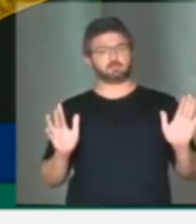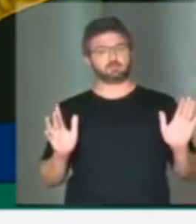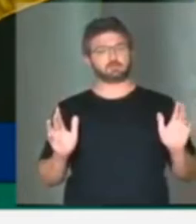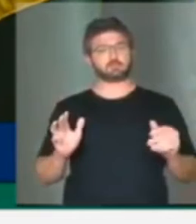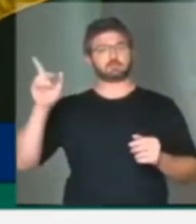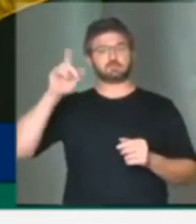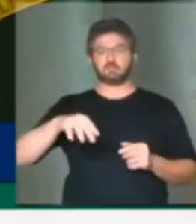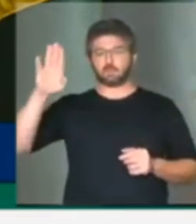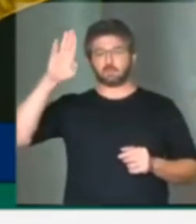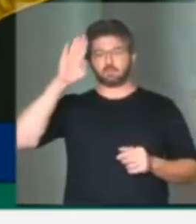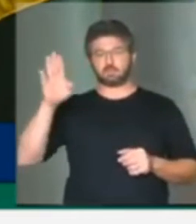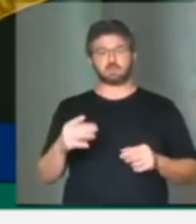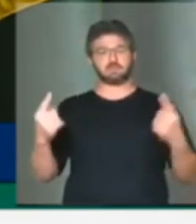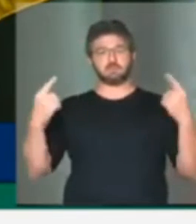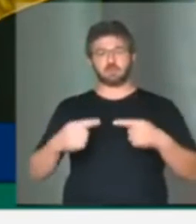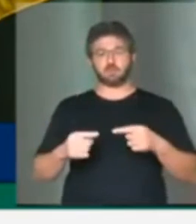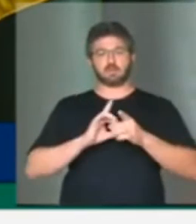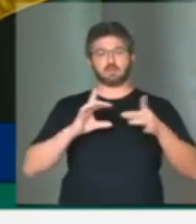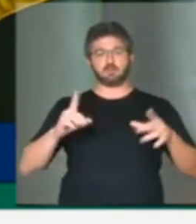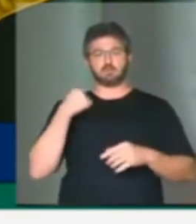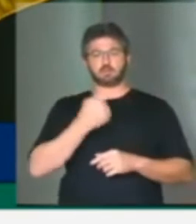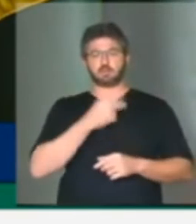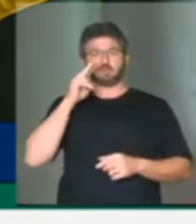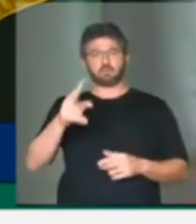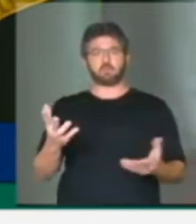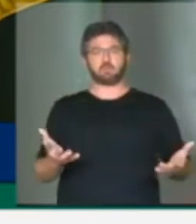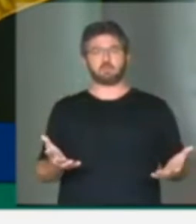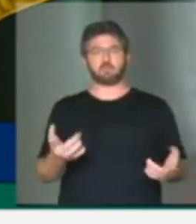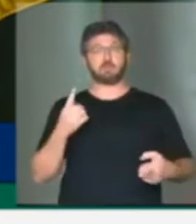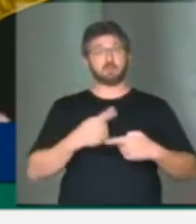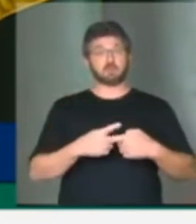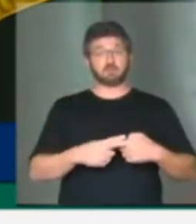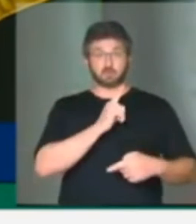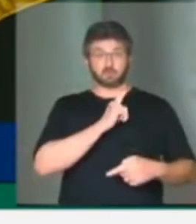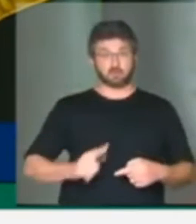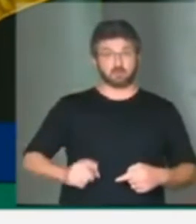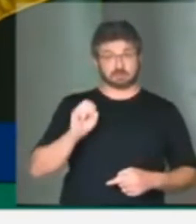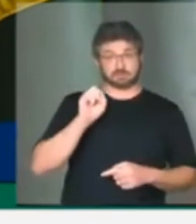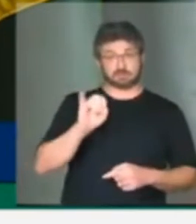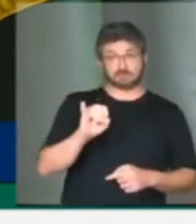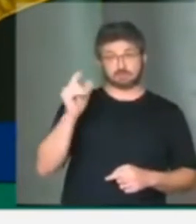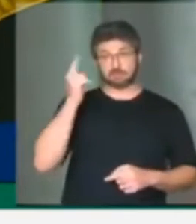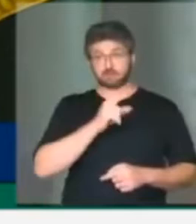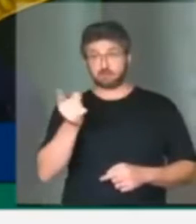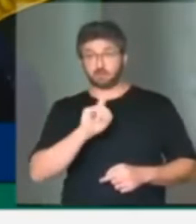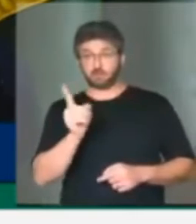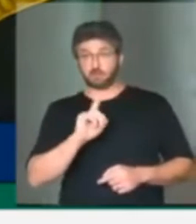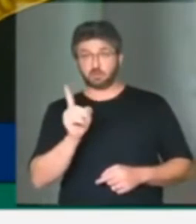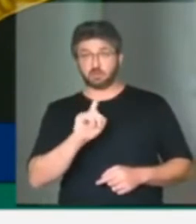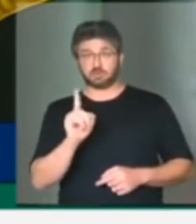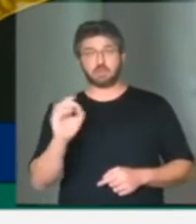maior atentado contra a democracia que nós podemos ver. Porque se o governo não consegue ter